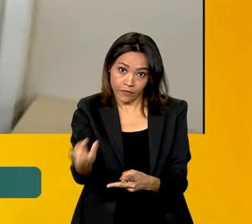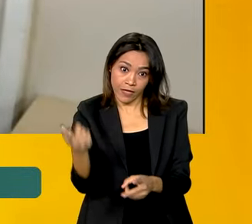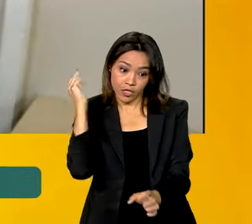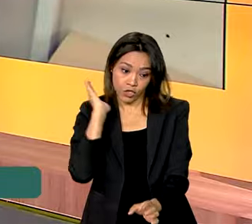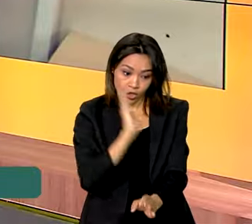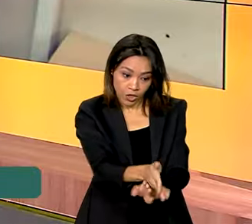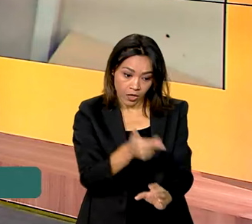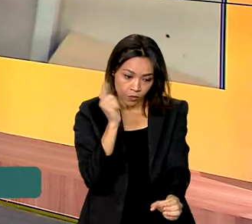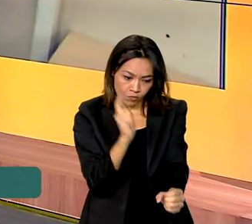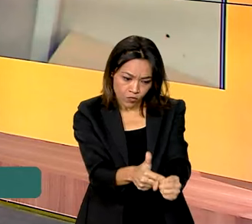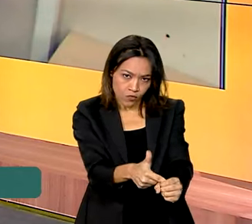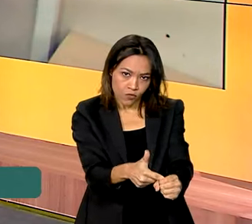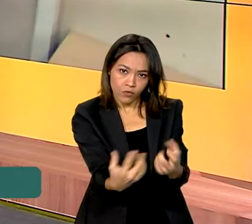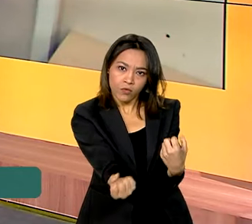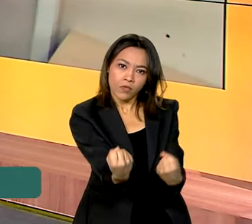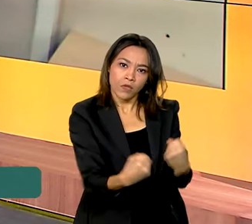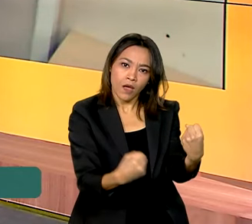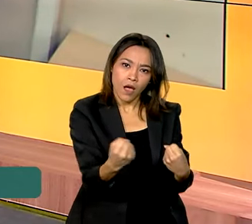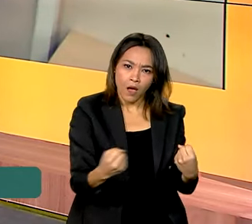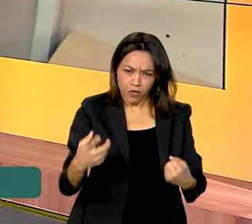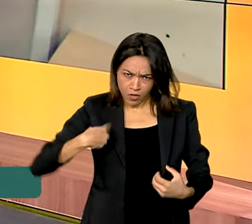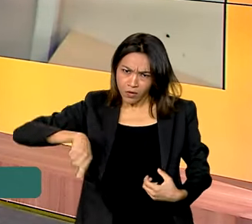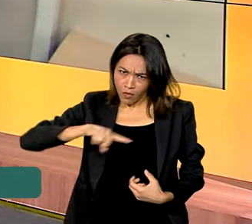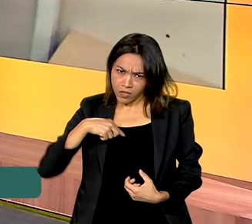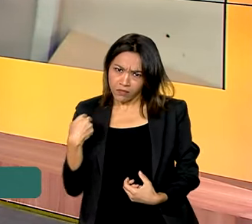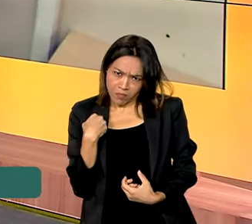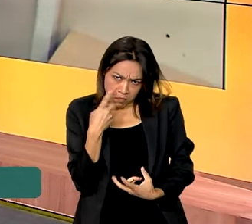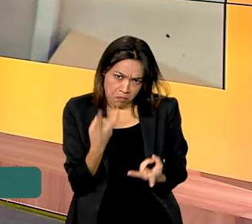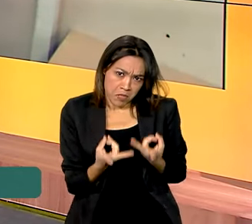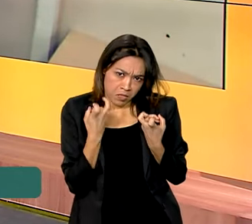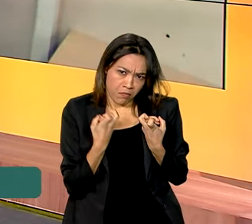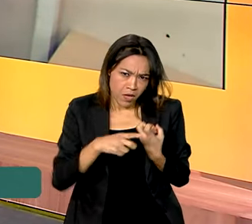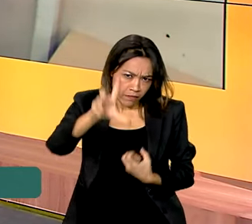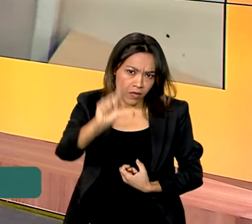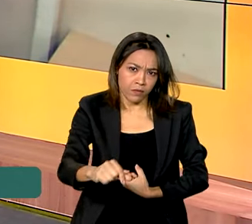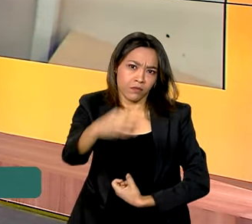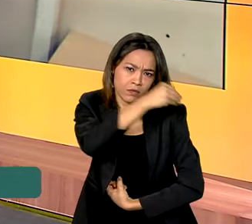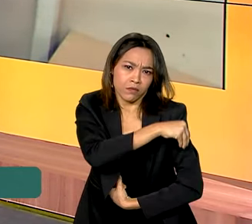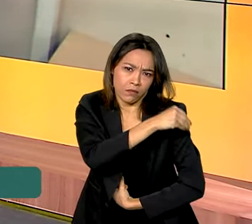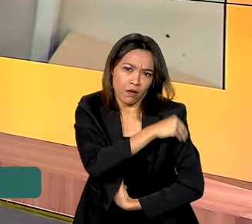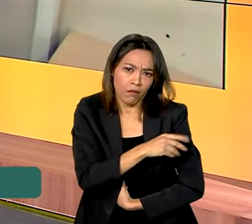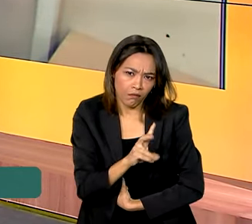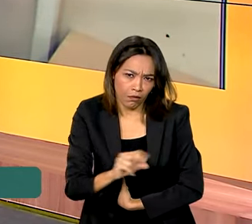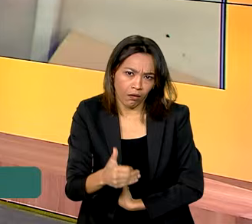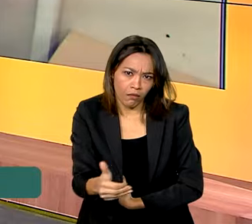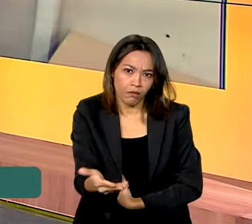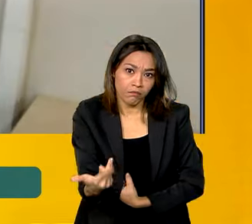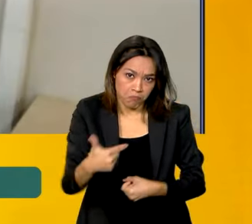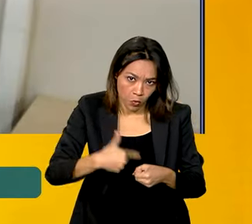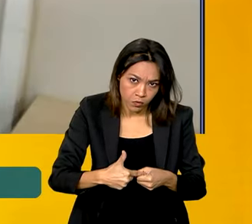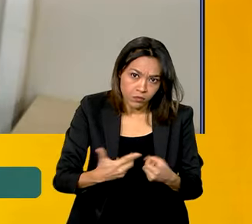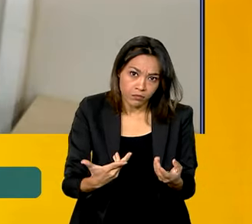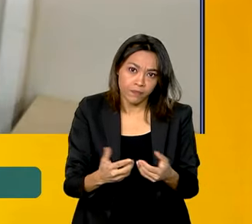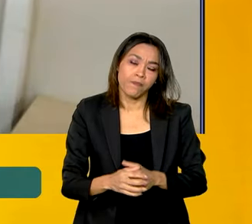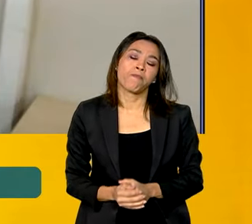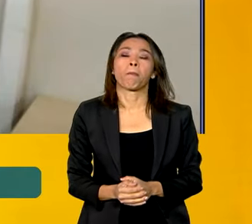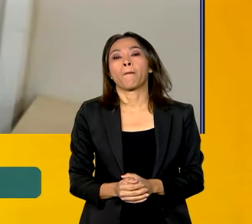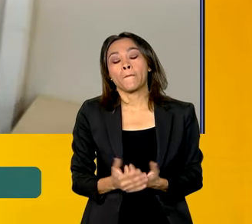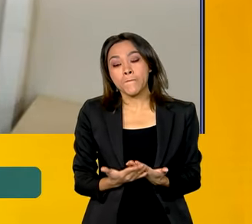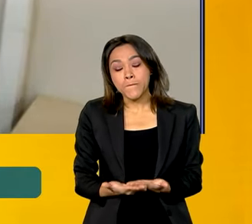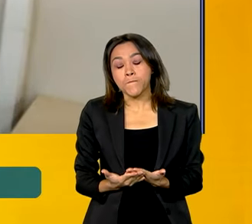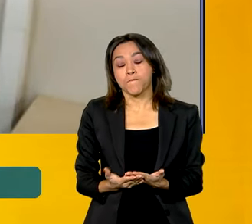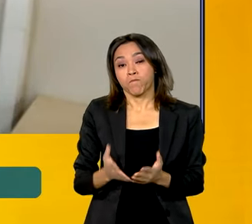para o consumidor, a gente vai ver esse resultado? Abaixo dos preços? Então, a safra, ela